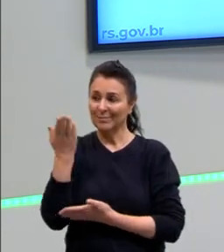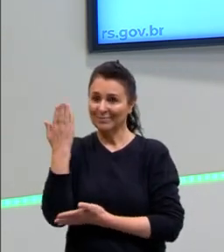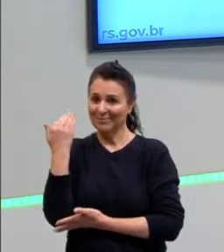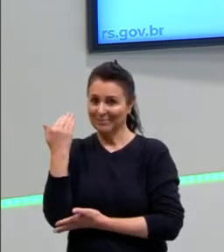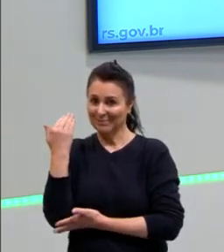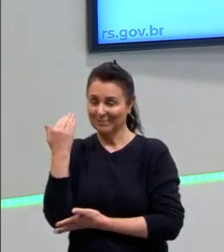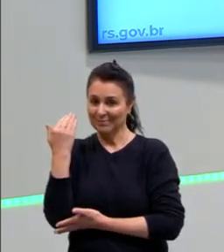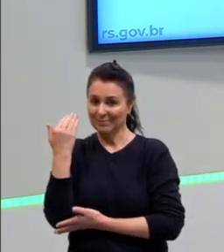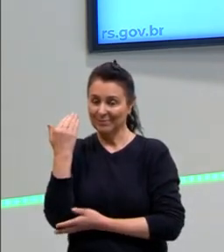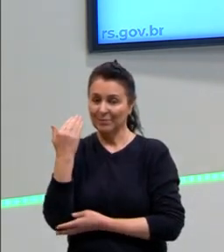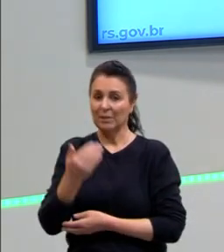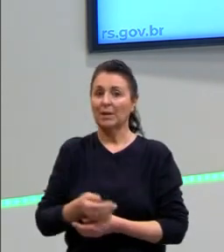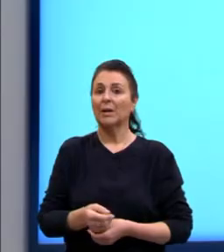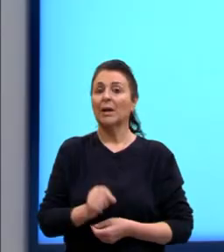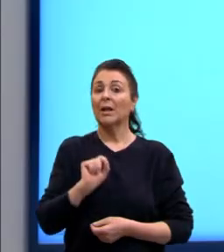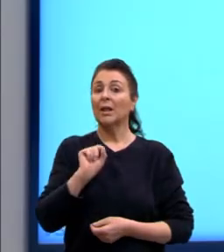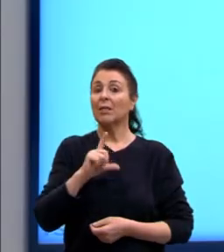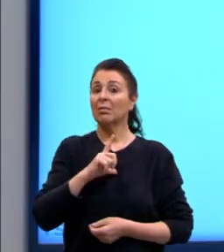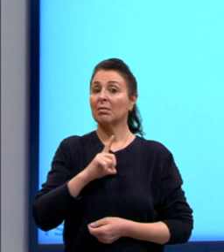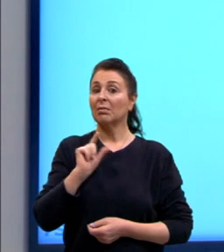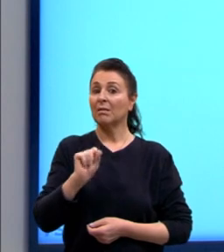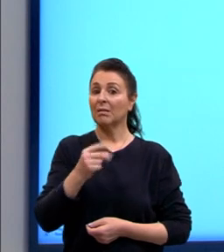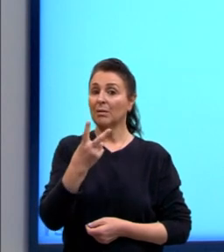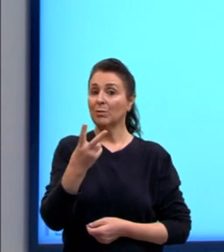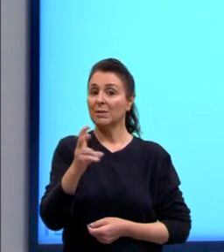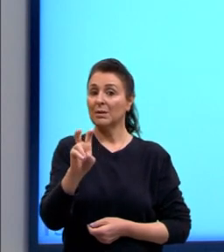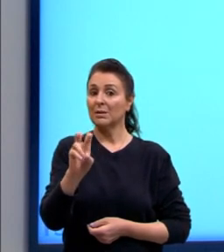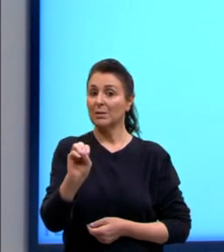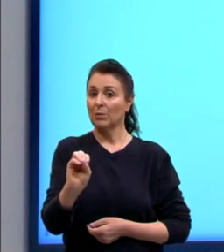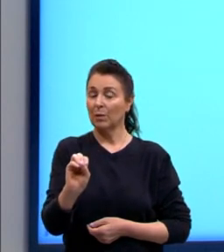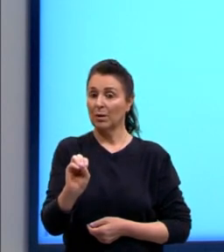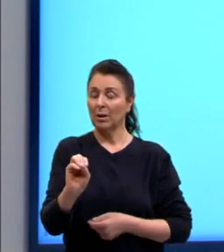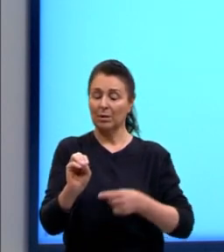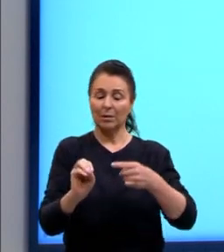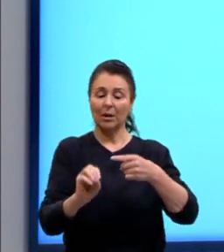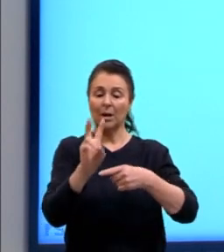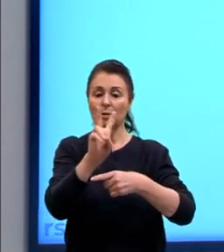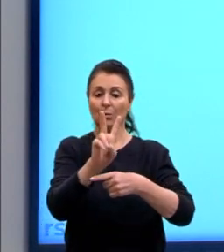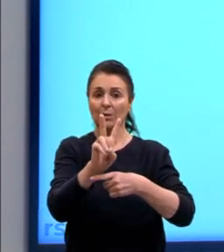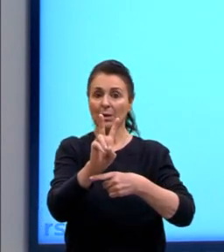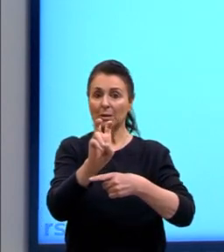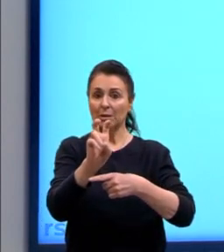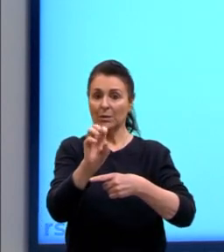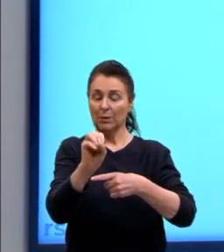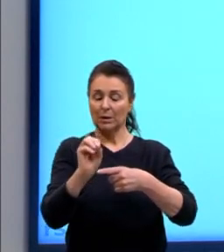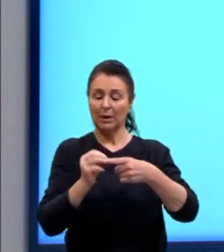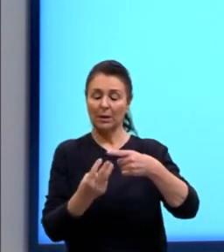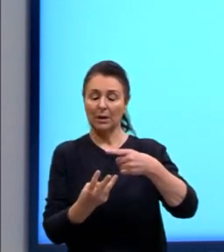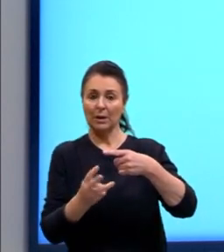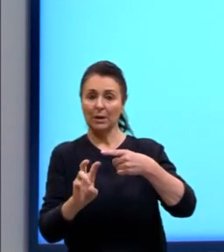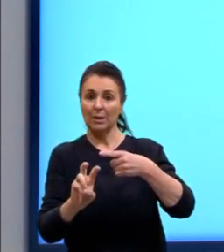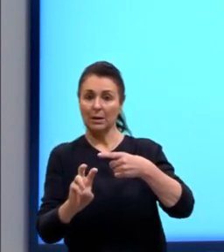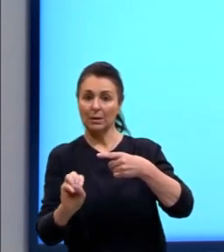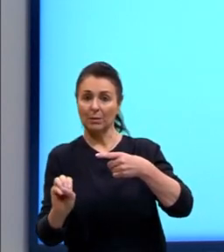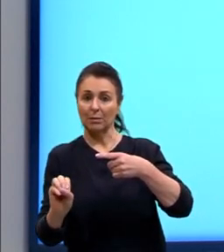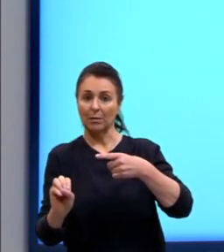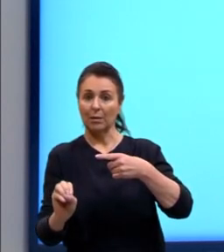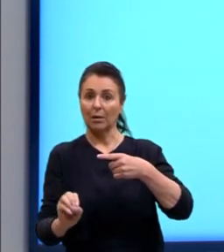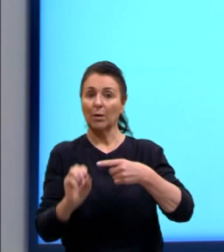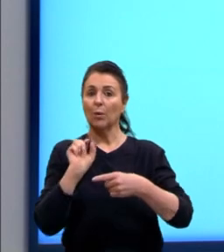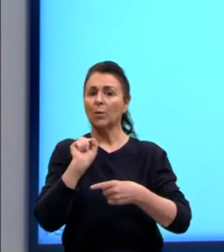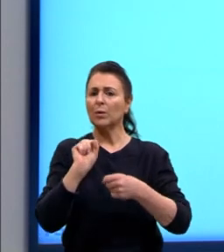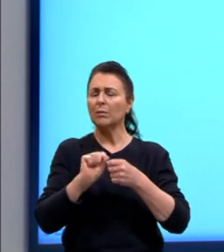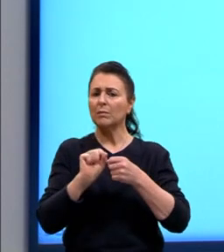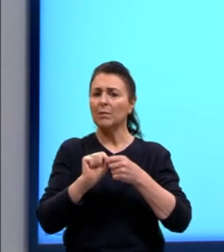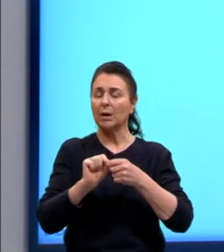Nós temos o seguinte, 250 sobre 350. Primeiro, o nós podemos